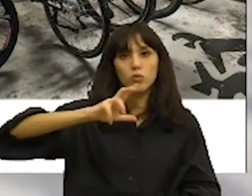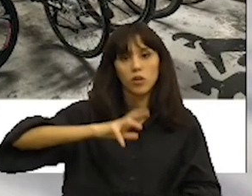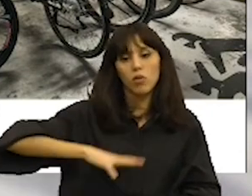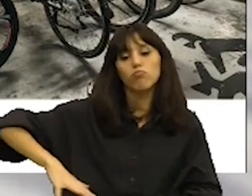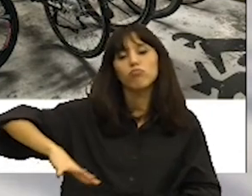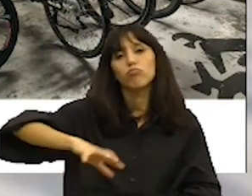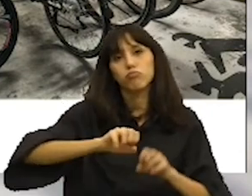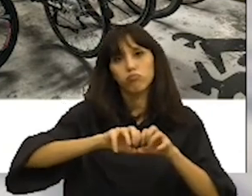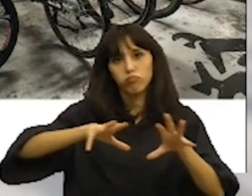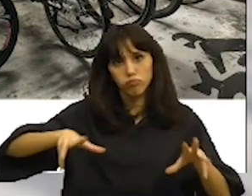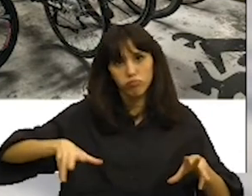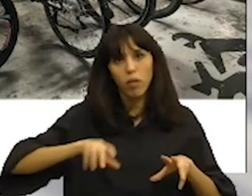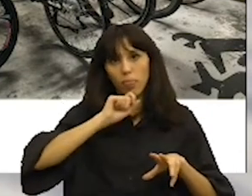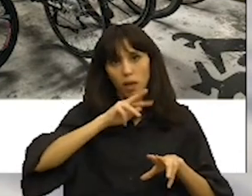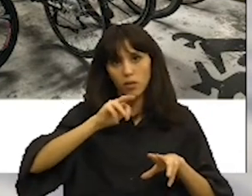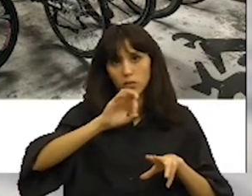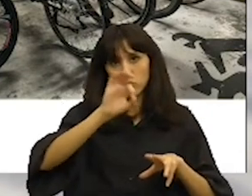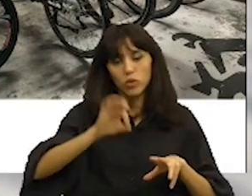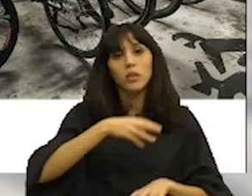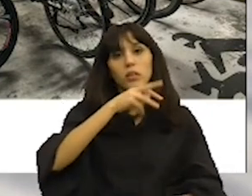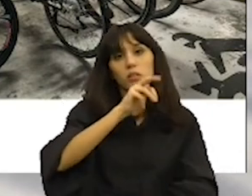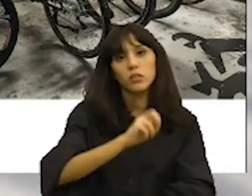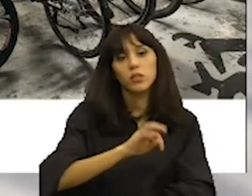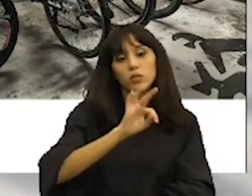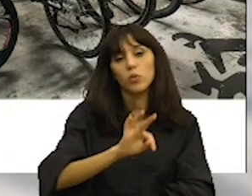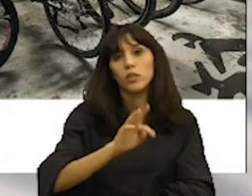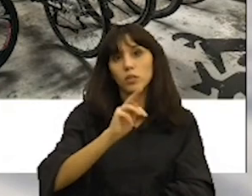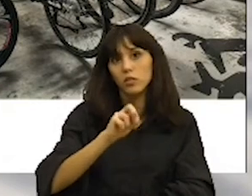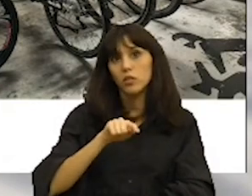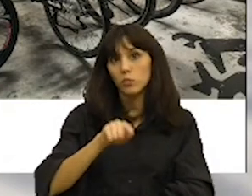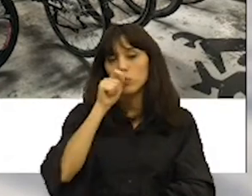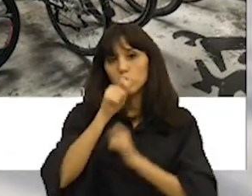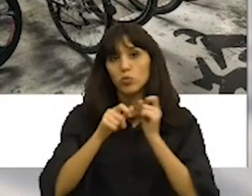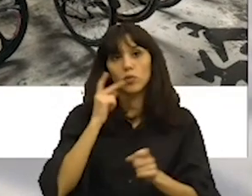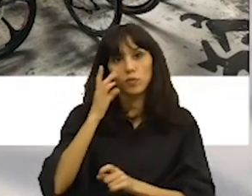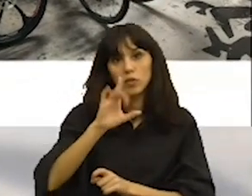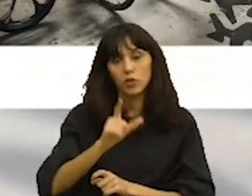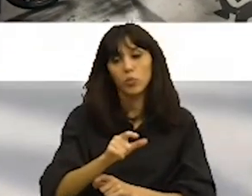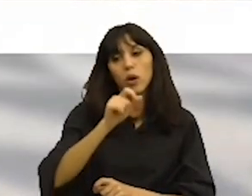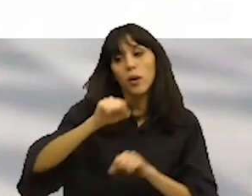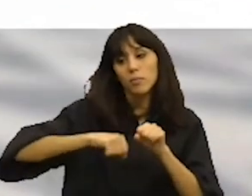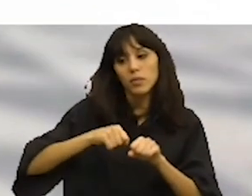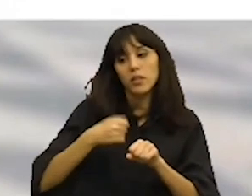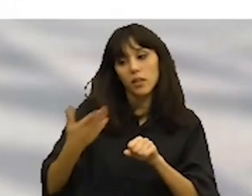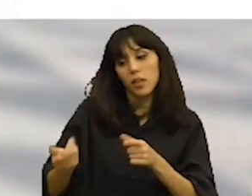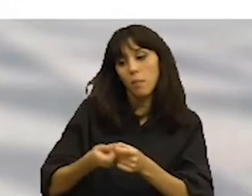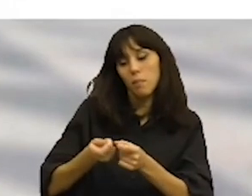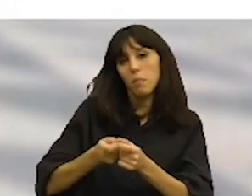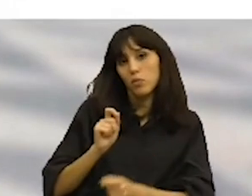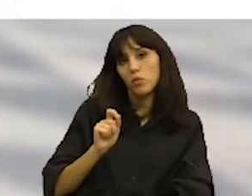abrangida e cerca de 343 mil residentes poderão ter a bicicleta a cerca de 5 minutos de sua casa